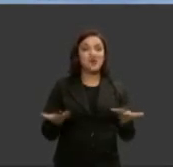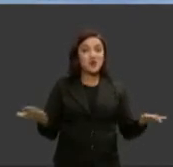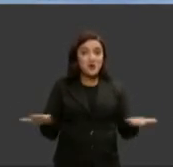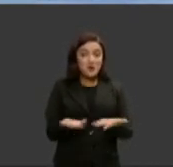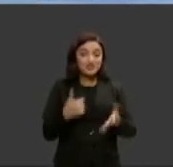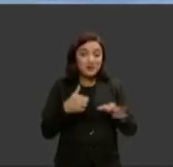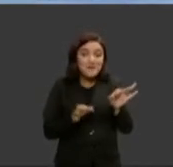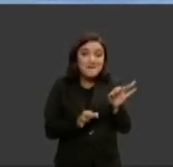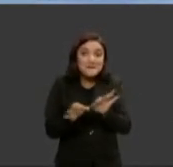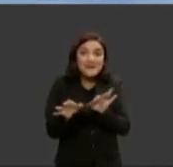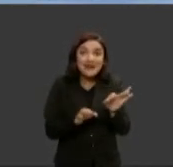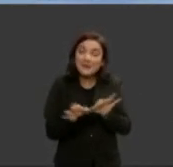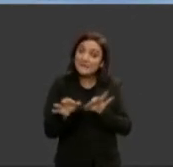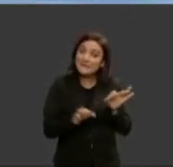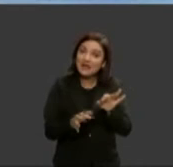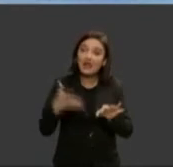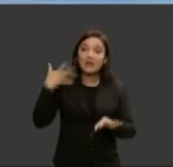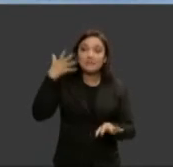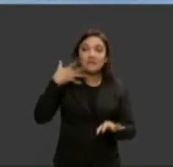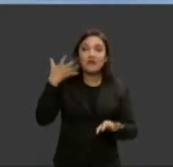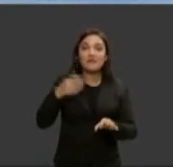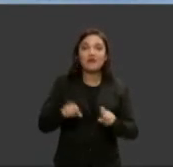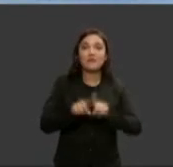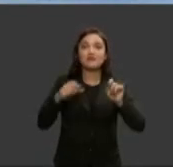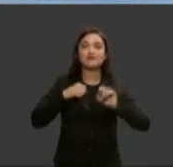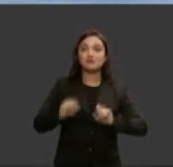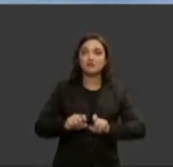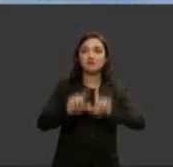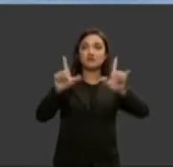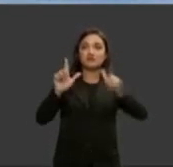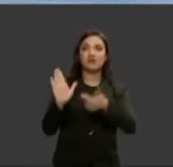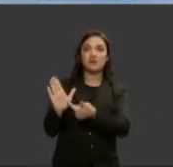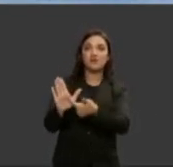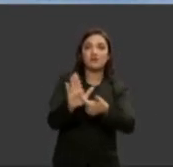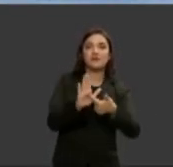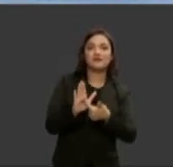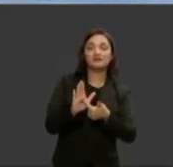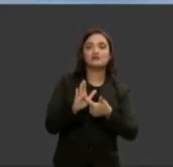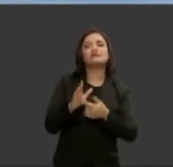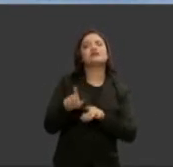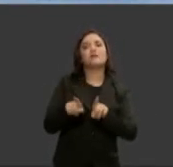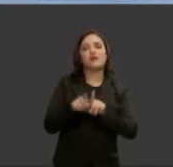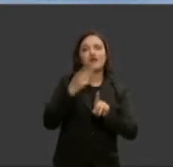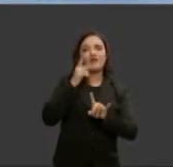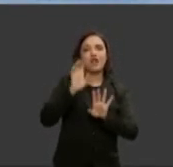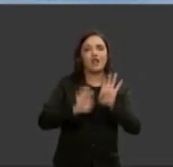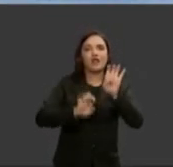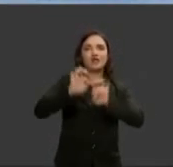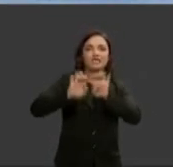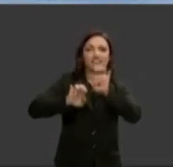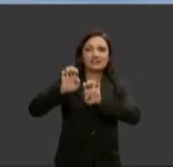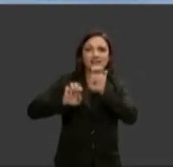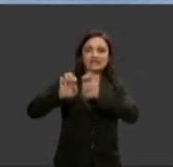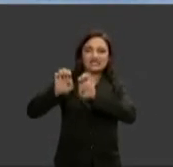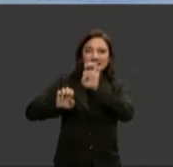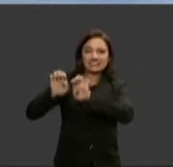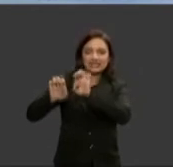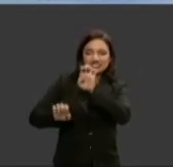manifestação em forma de slides para a gente continuar falando sobre dados porque é importante falar sobre dados